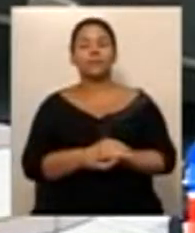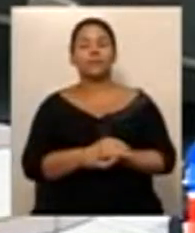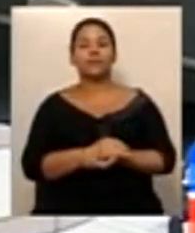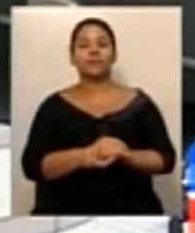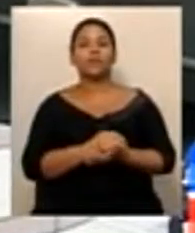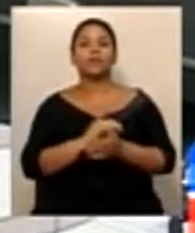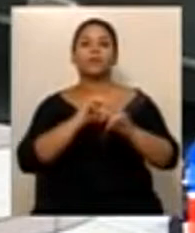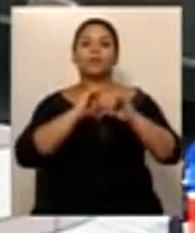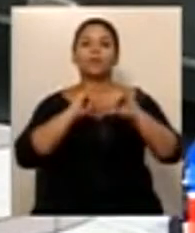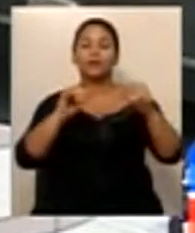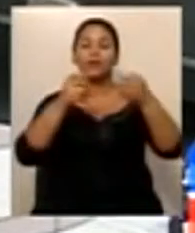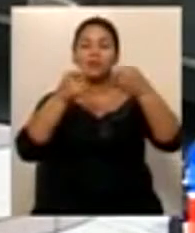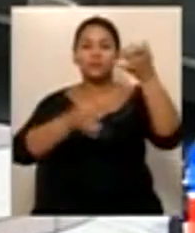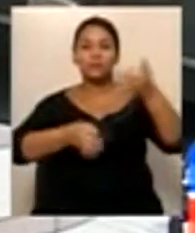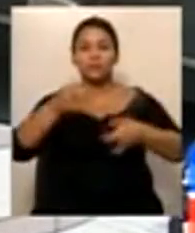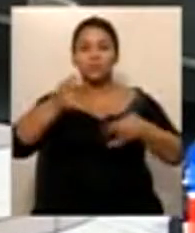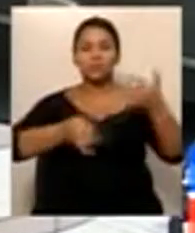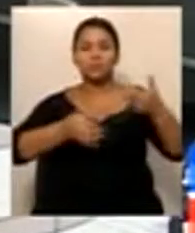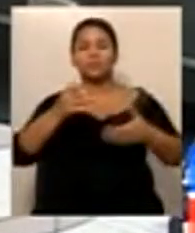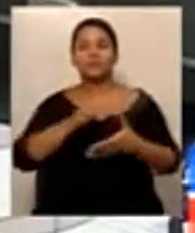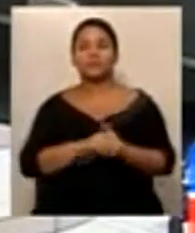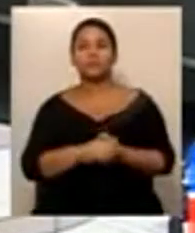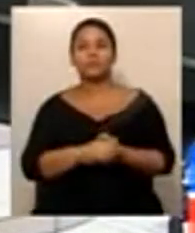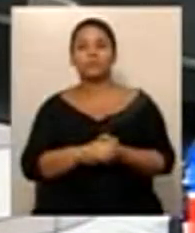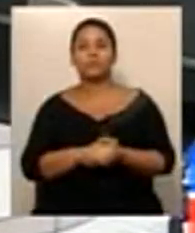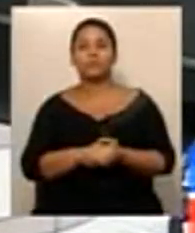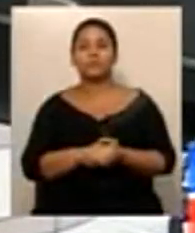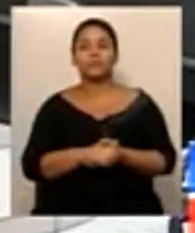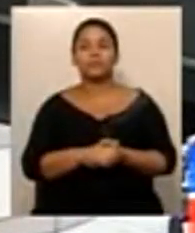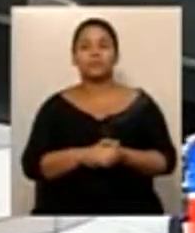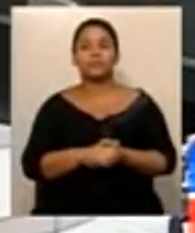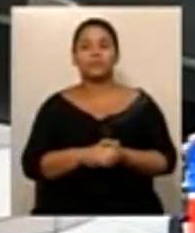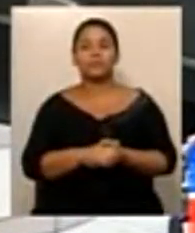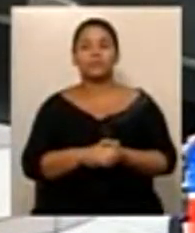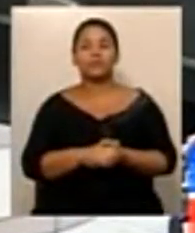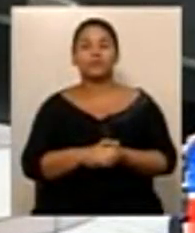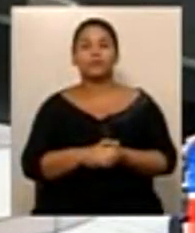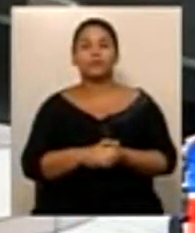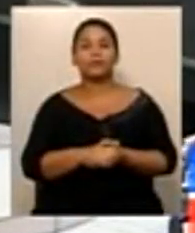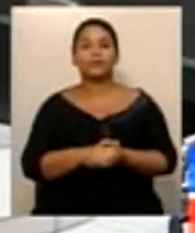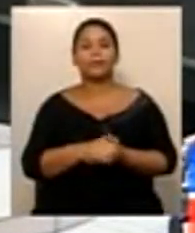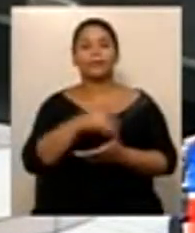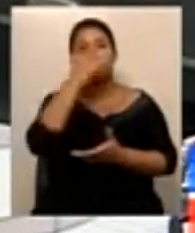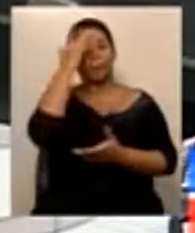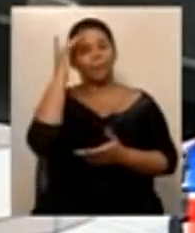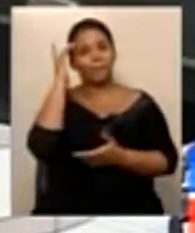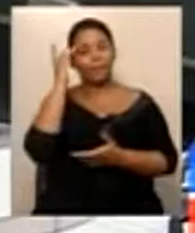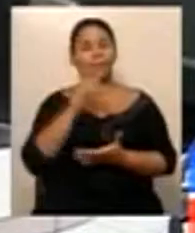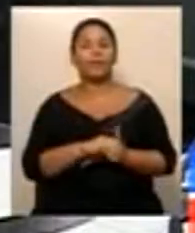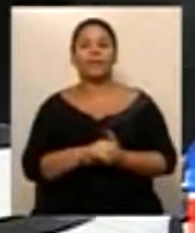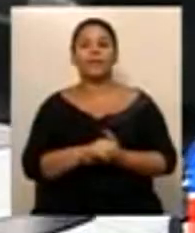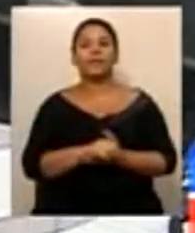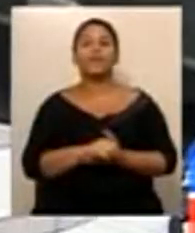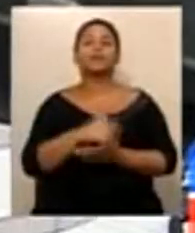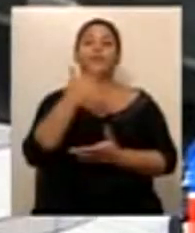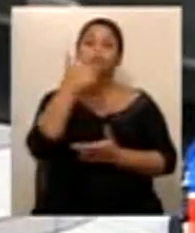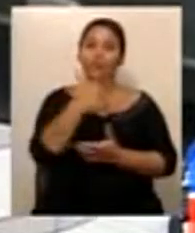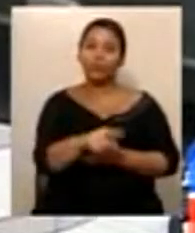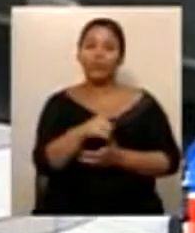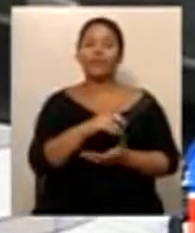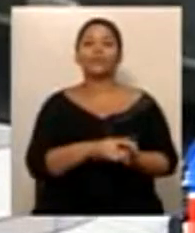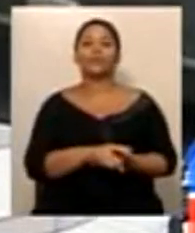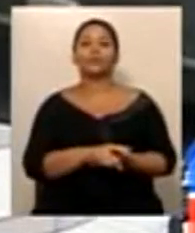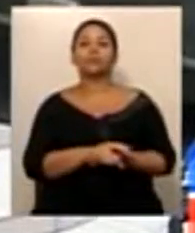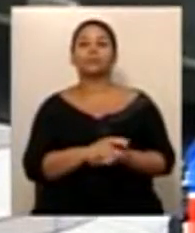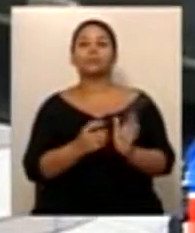reeleição dos membros da mesa diretora. Esse projeto é de dezembro de